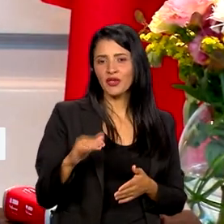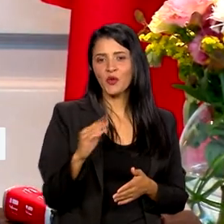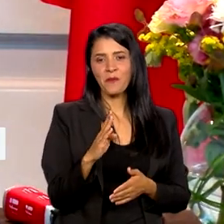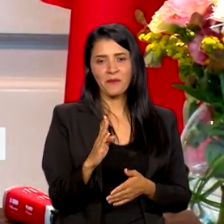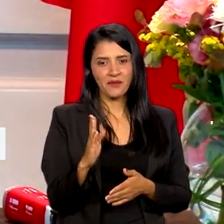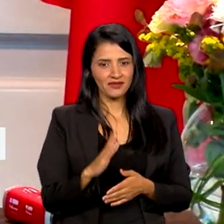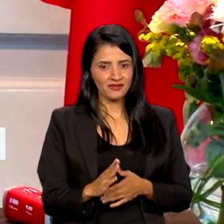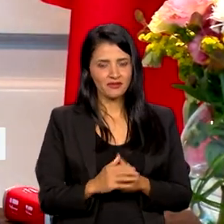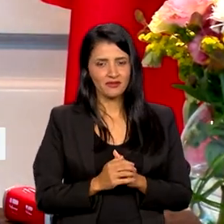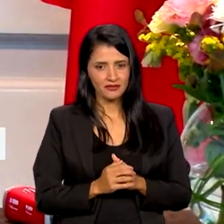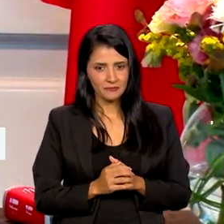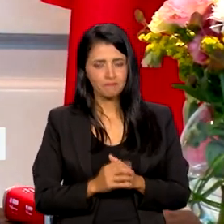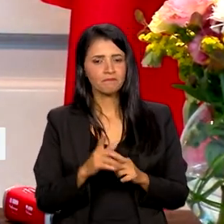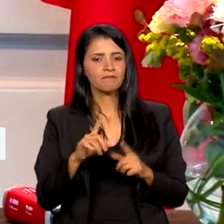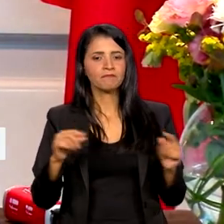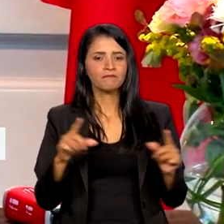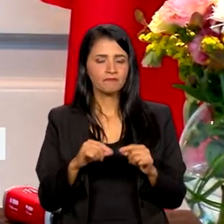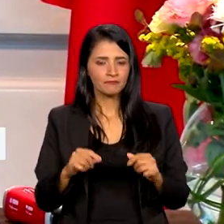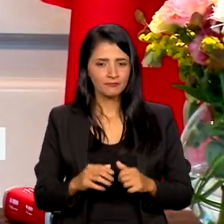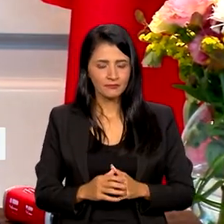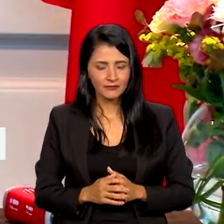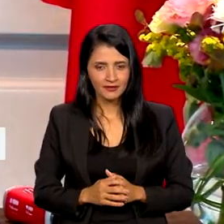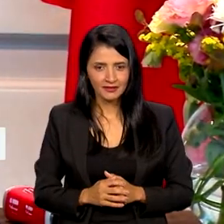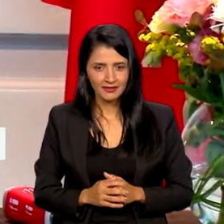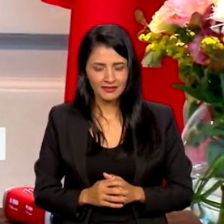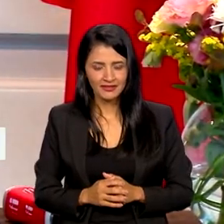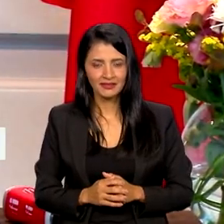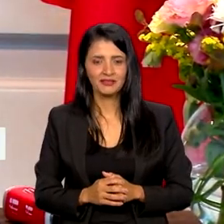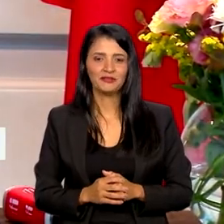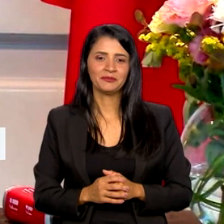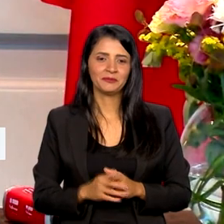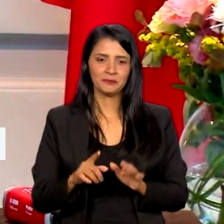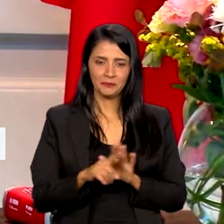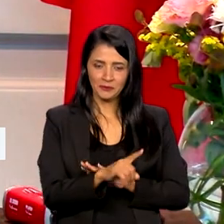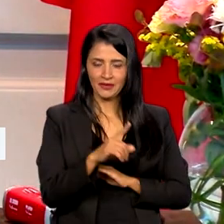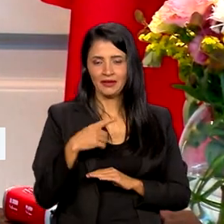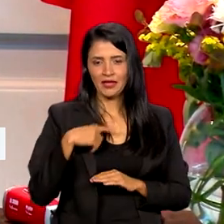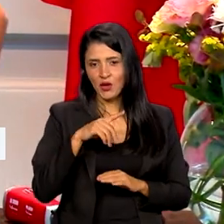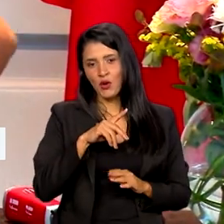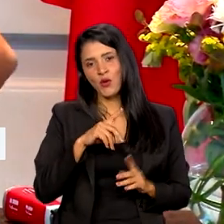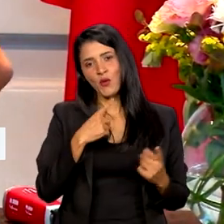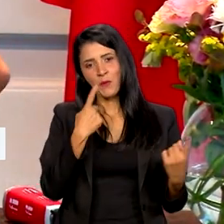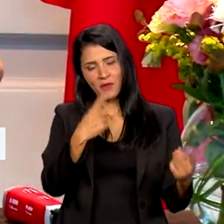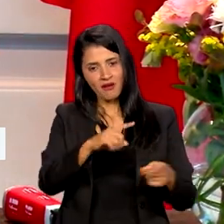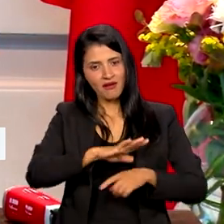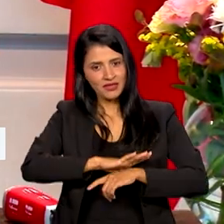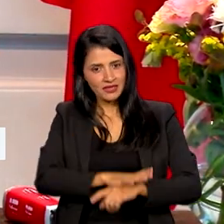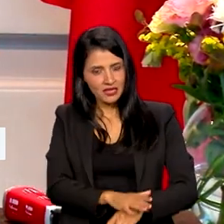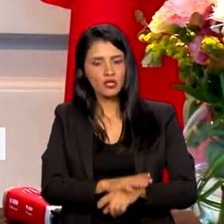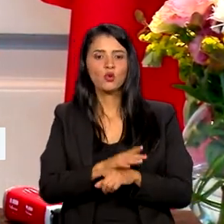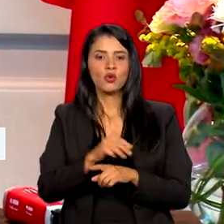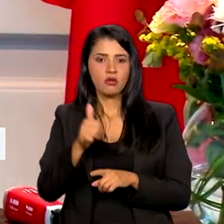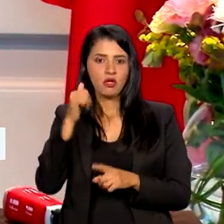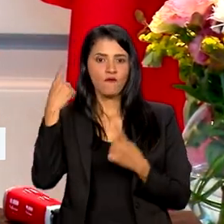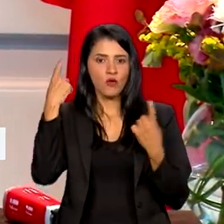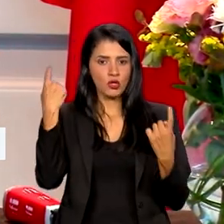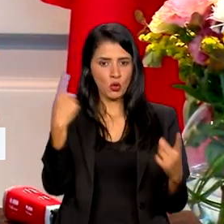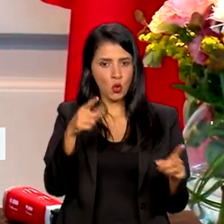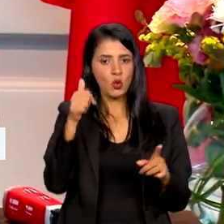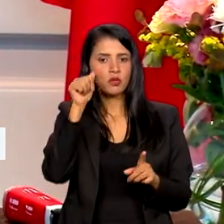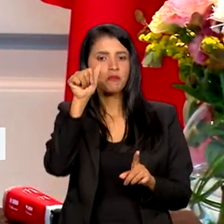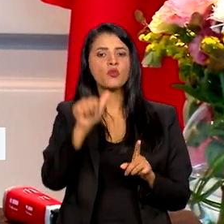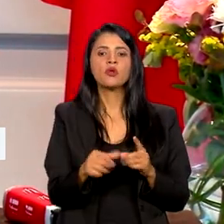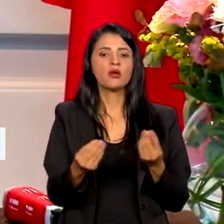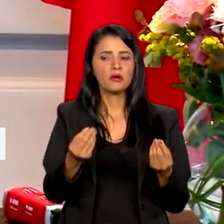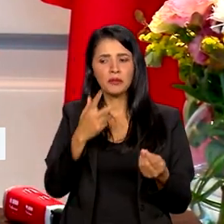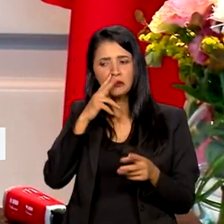Obrigado, ministra. Ministra, aqui tem esse plano nacional de combate ao racismo, xenofobia, mas a gente vê que não há punição. A